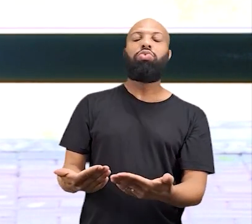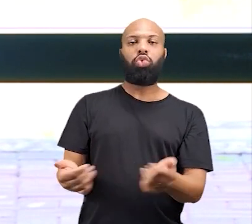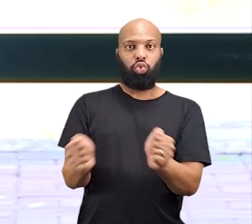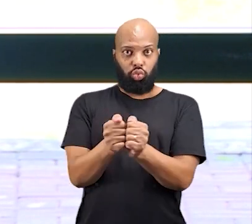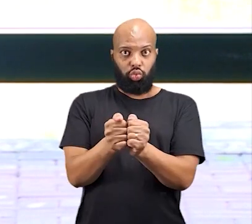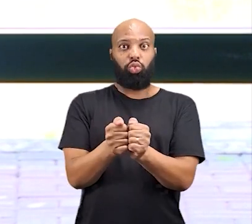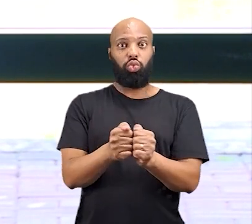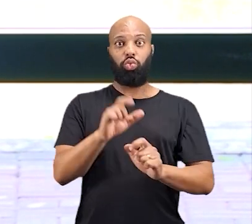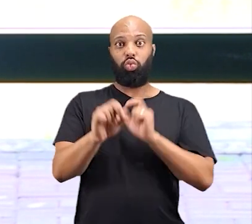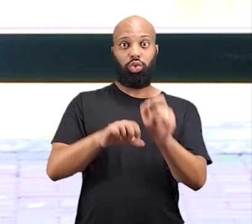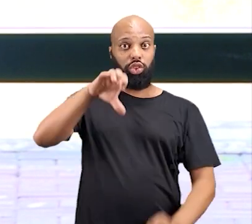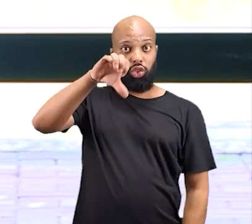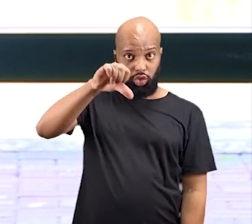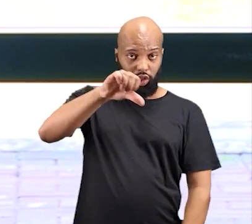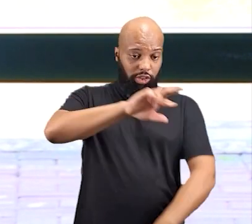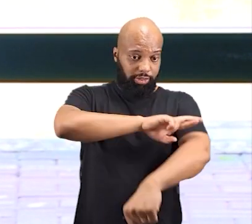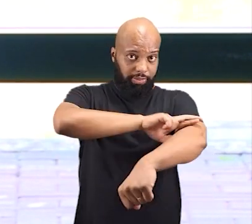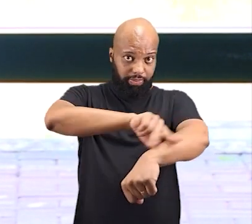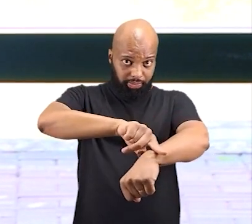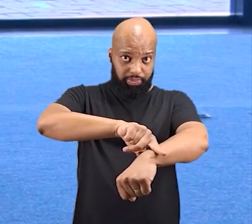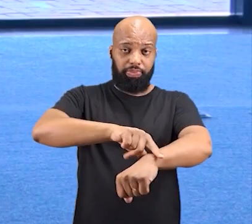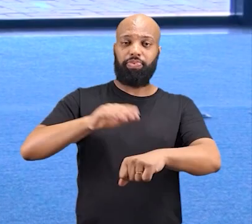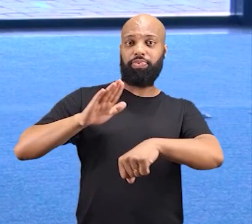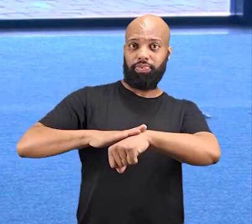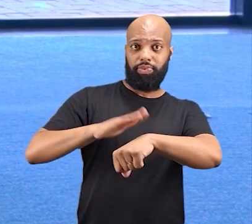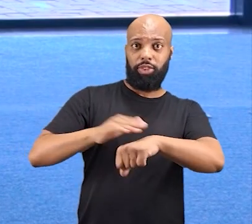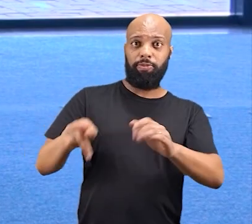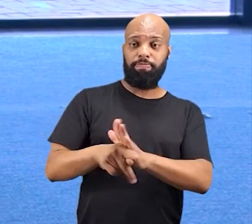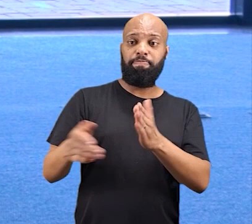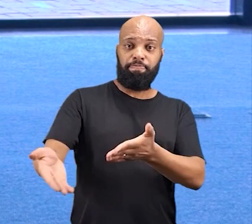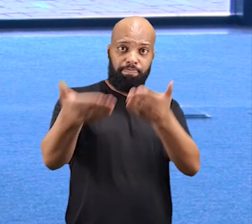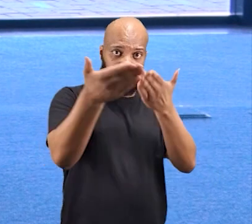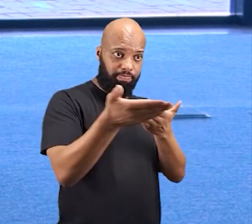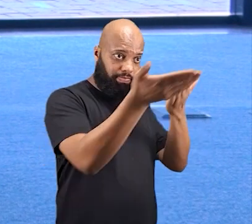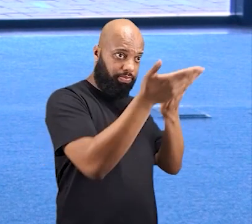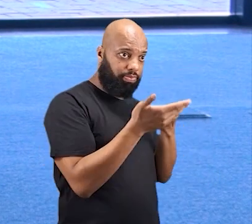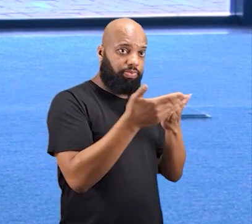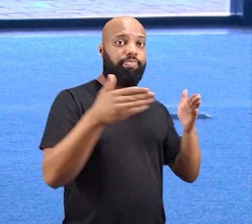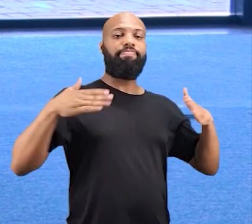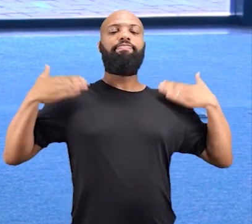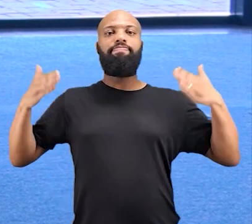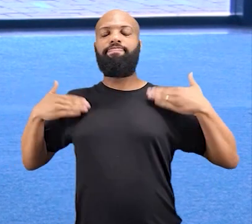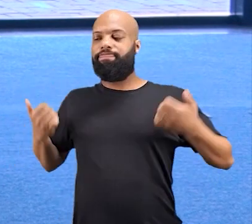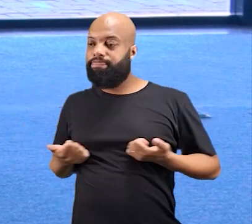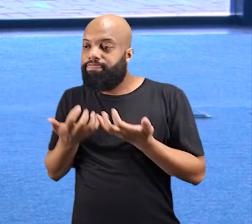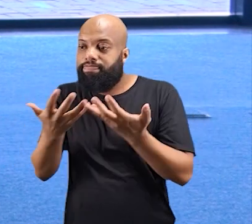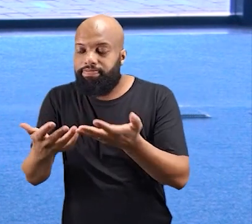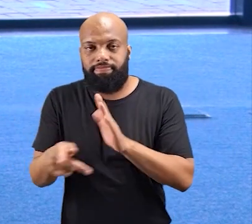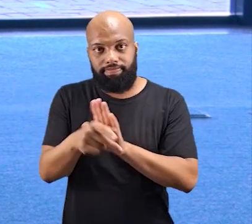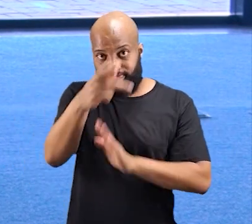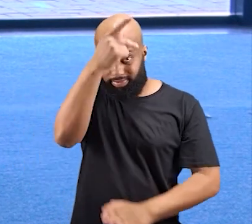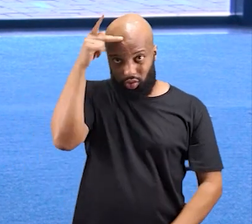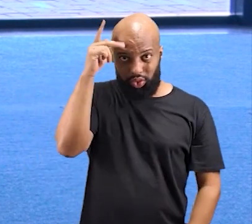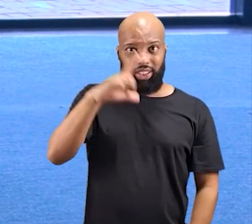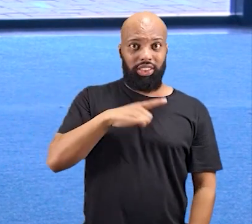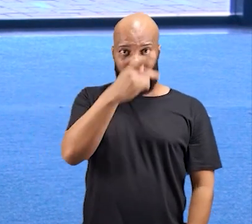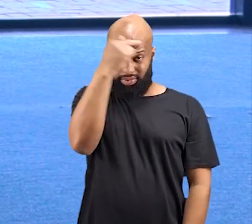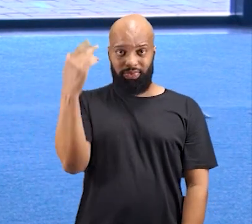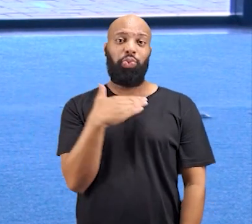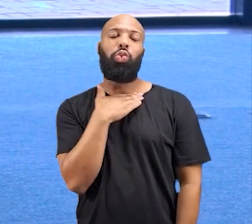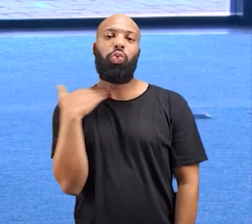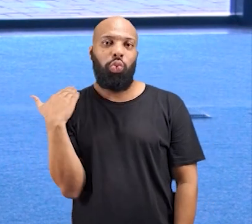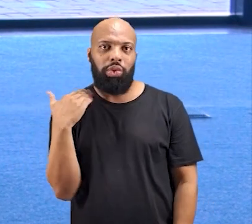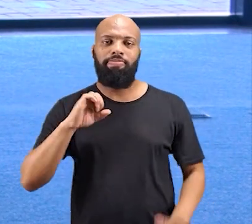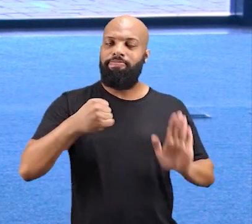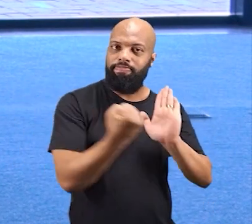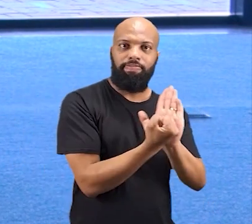Xingu, reunindo nove etnias É o momento em que os convidados levam alegria para as famílias que perderam o ente querido